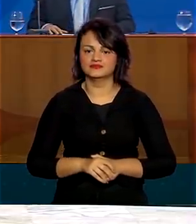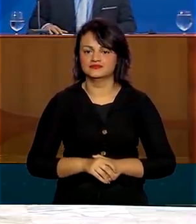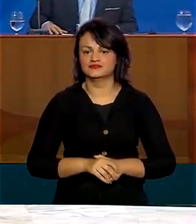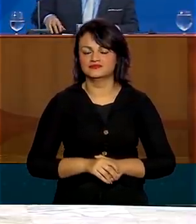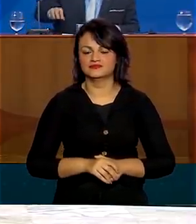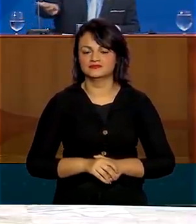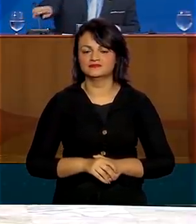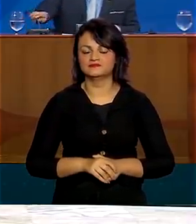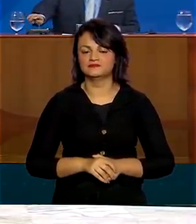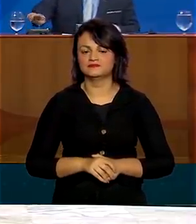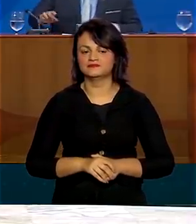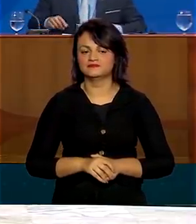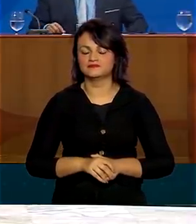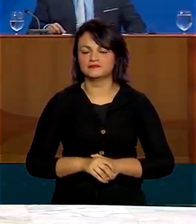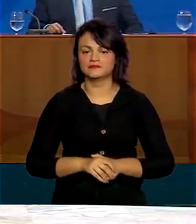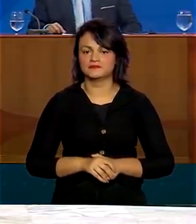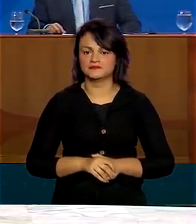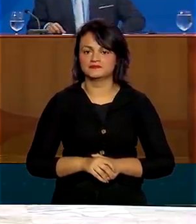Por favor.